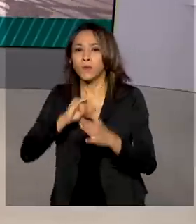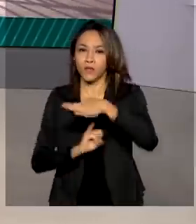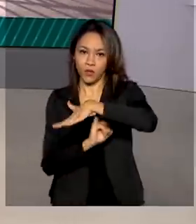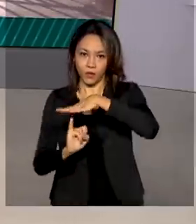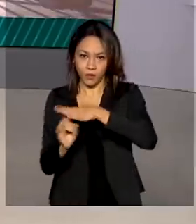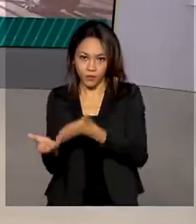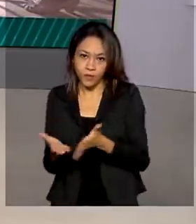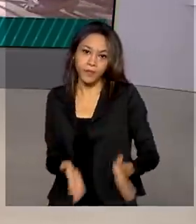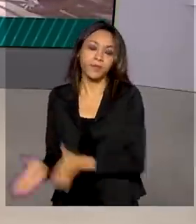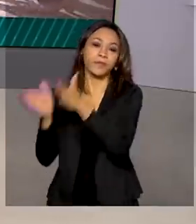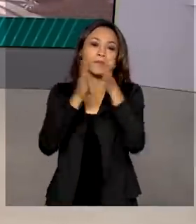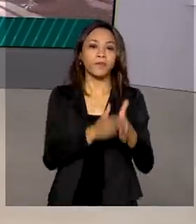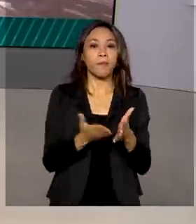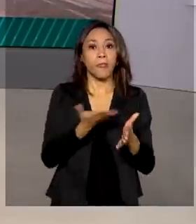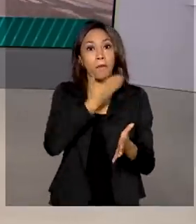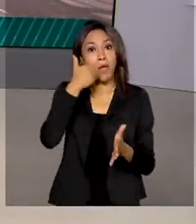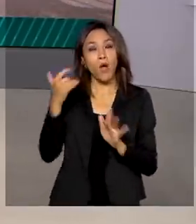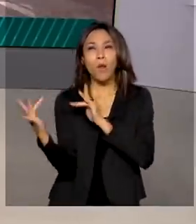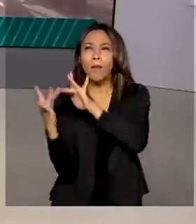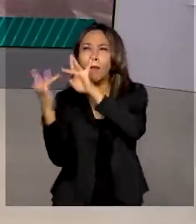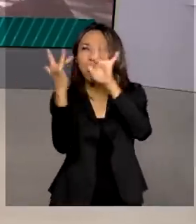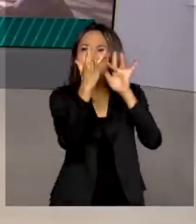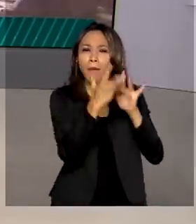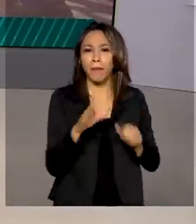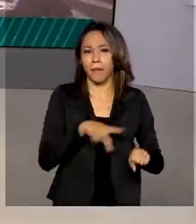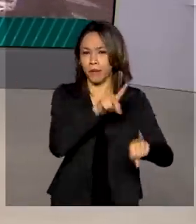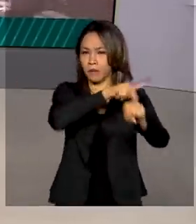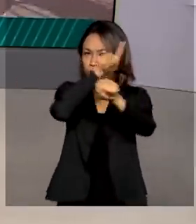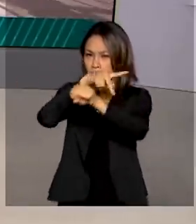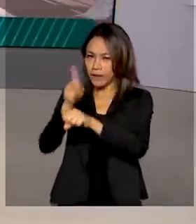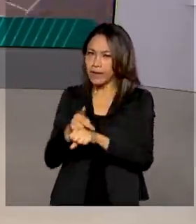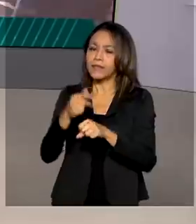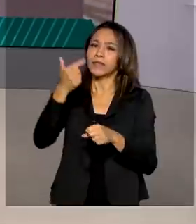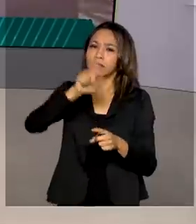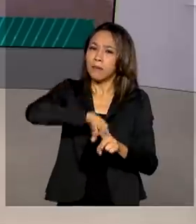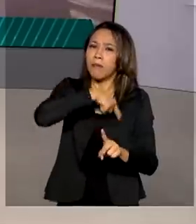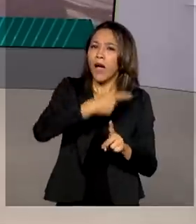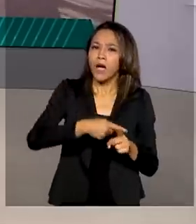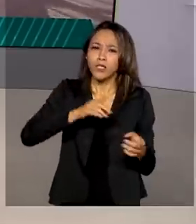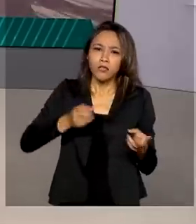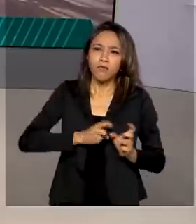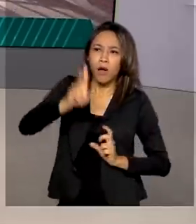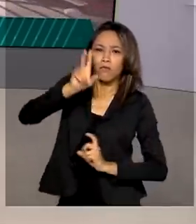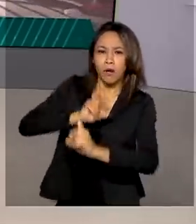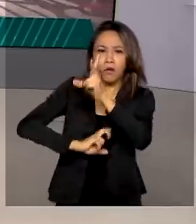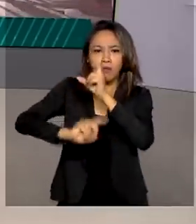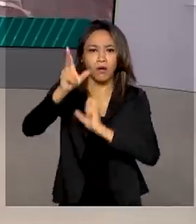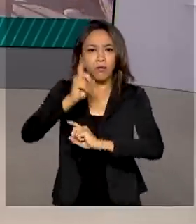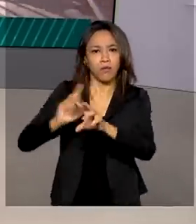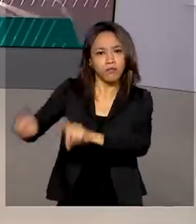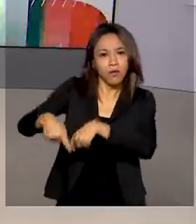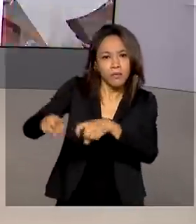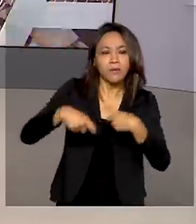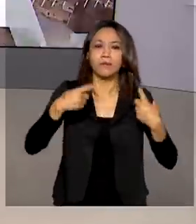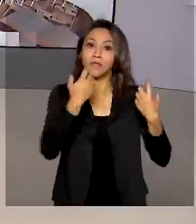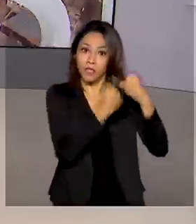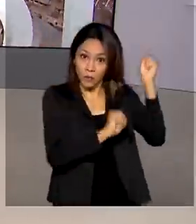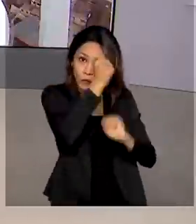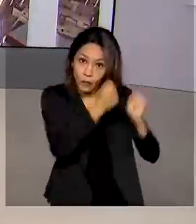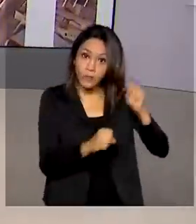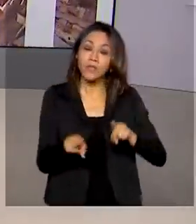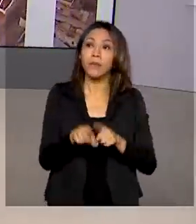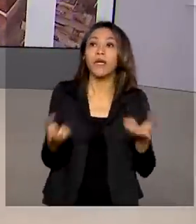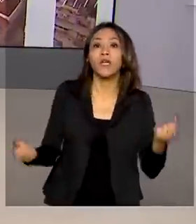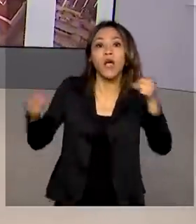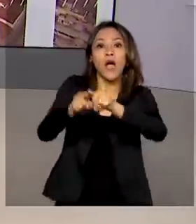Melhorar as relações com outros países, aumentar a exportação de produtos agropecuários e industrializados, firmar acordos